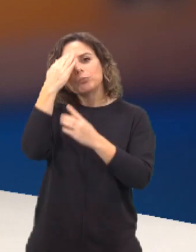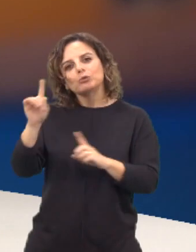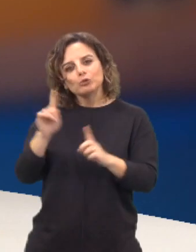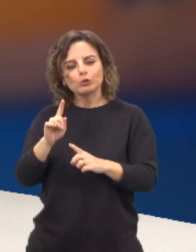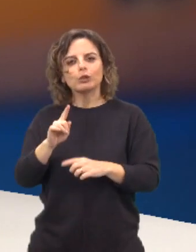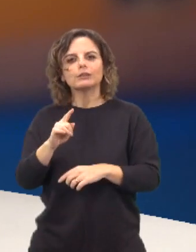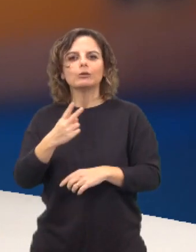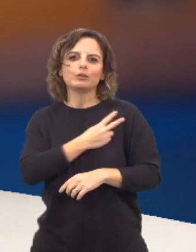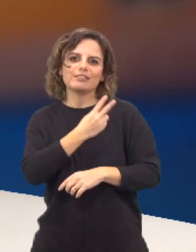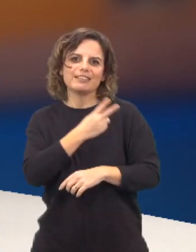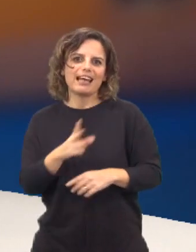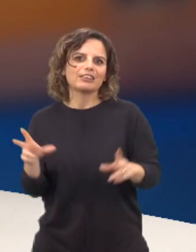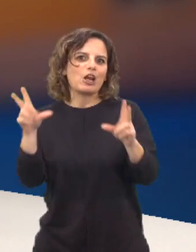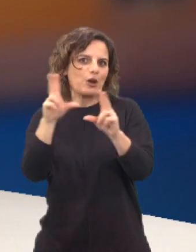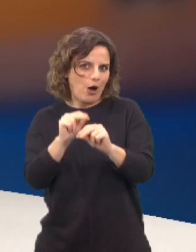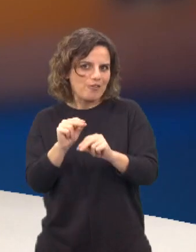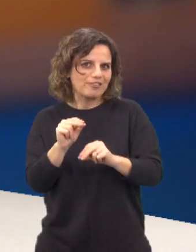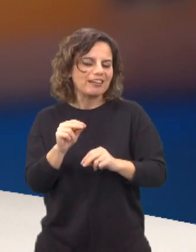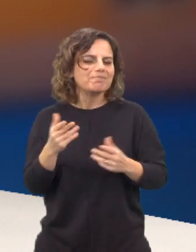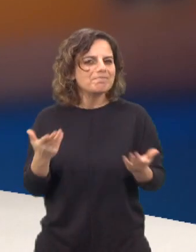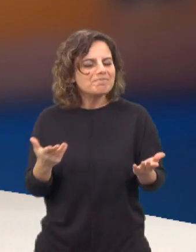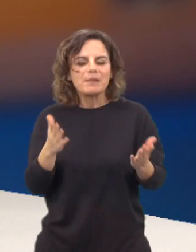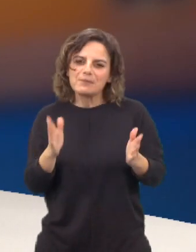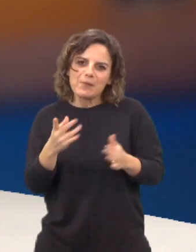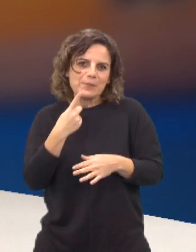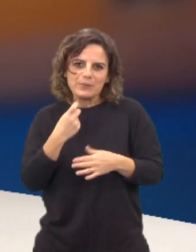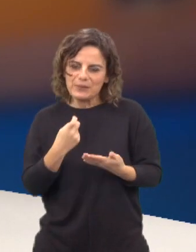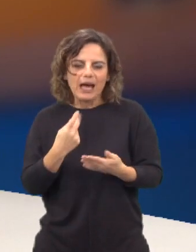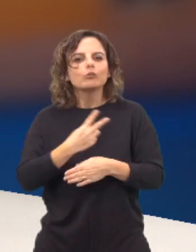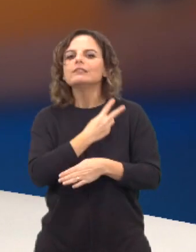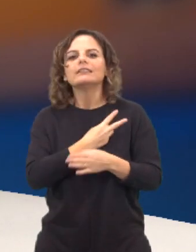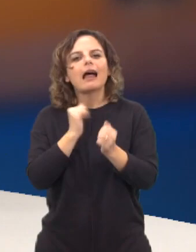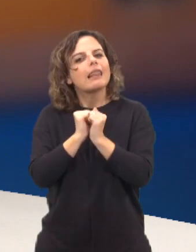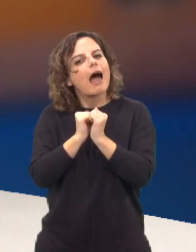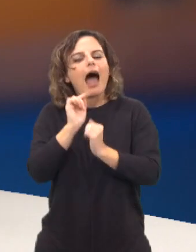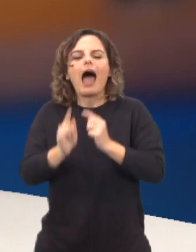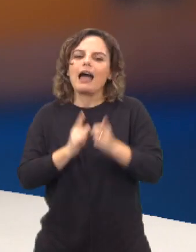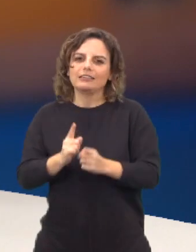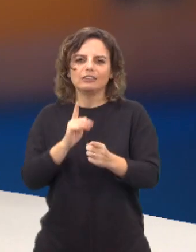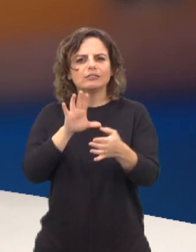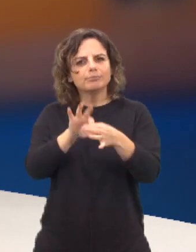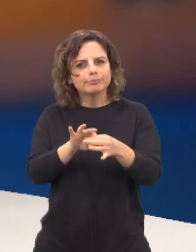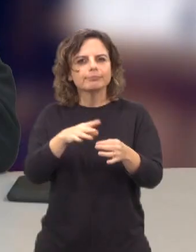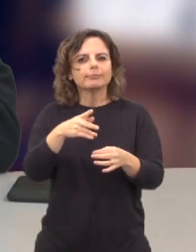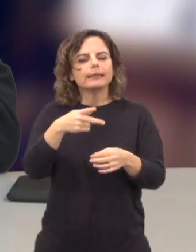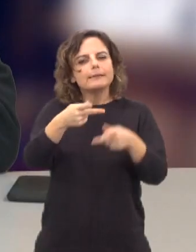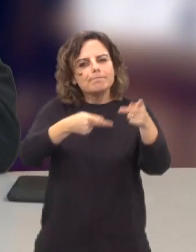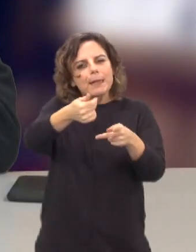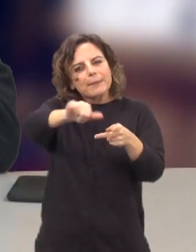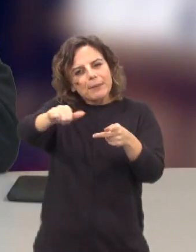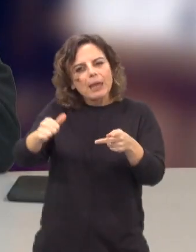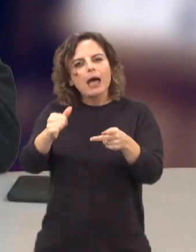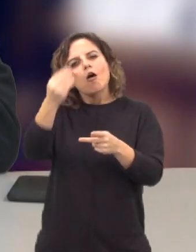na Universidade Nova. Eu não posso deixar de perguntar qual é o papel das universidades no sentido crítico ou de